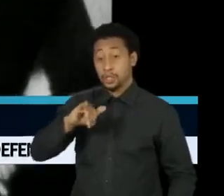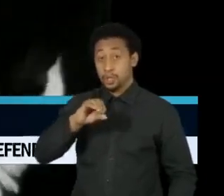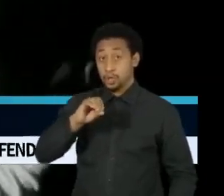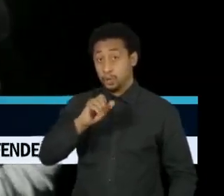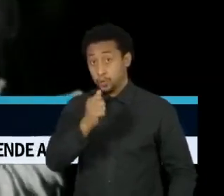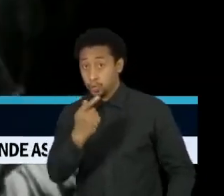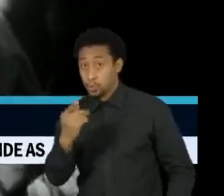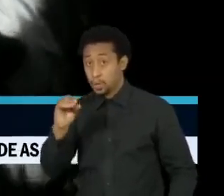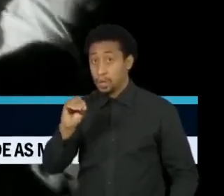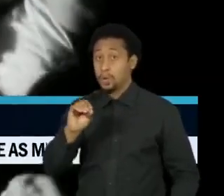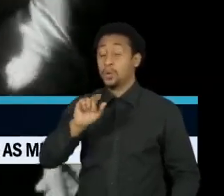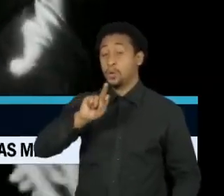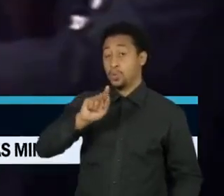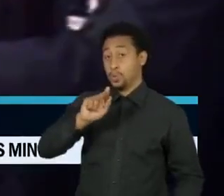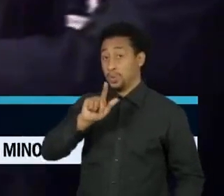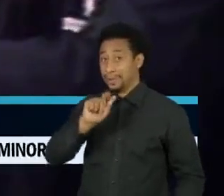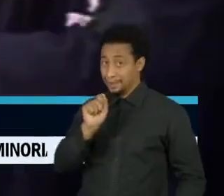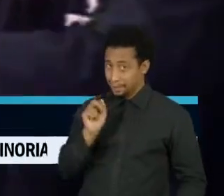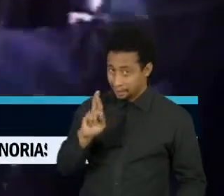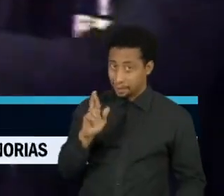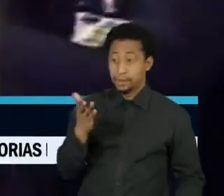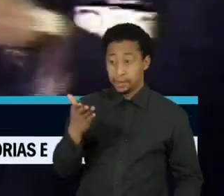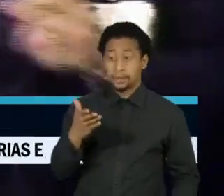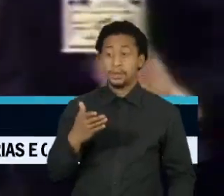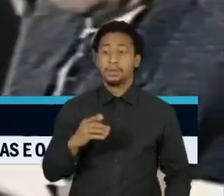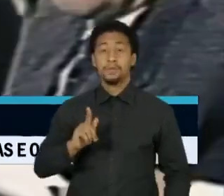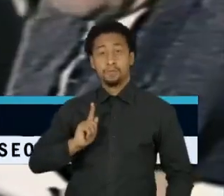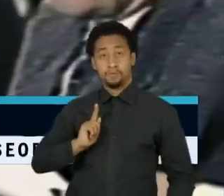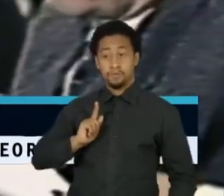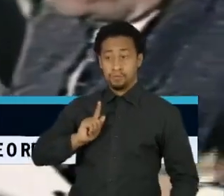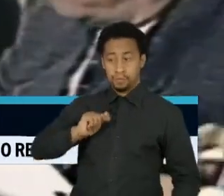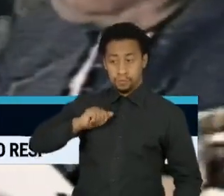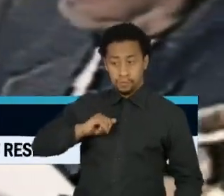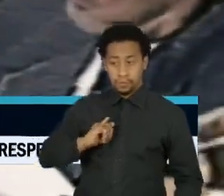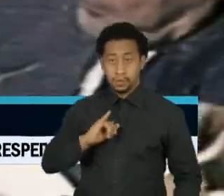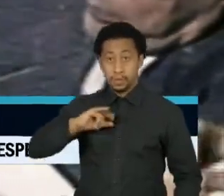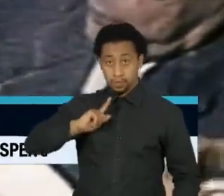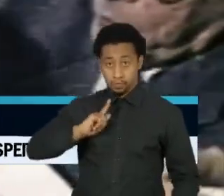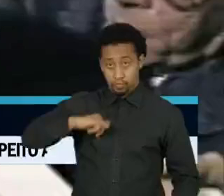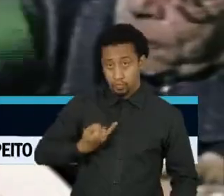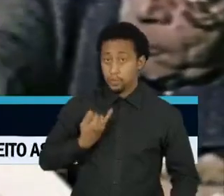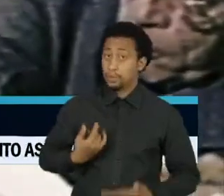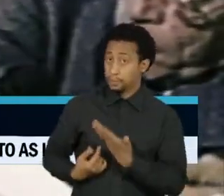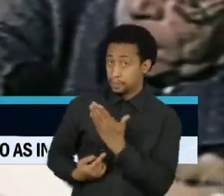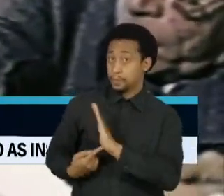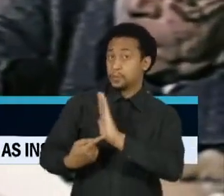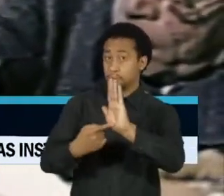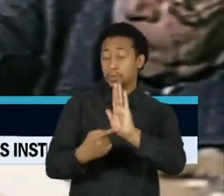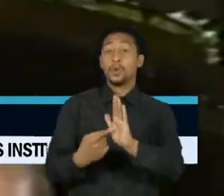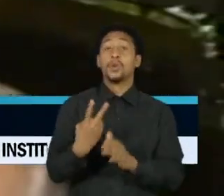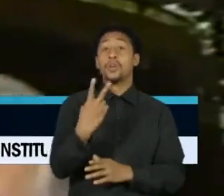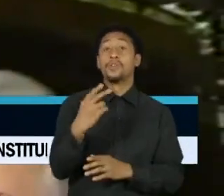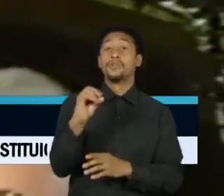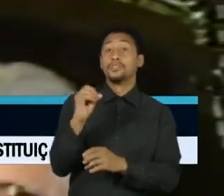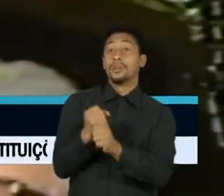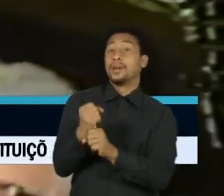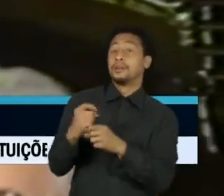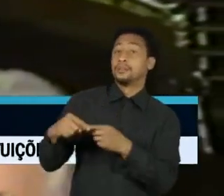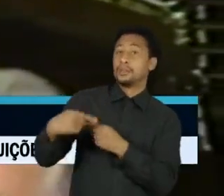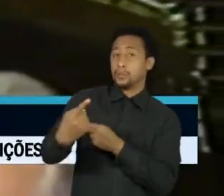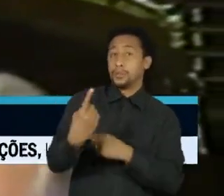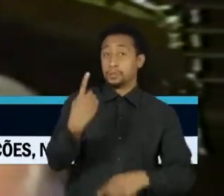renascimento dos direitos e da sociedade civil com a posse de José Sarney, 21 anos depois, em 1985,